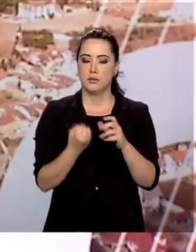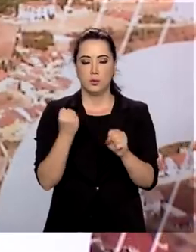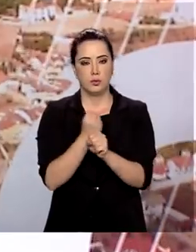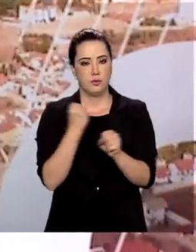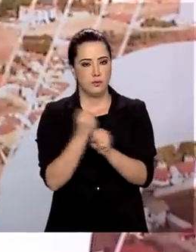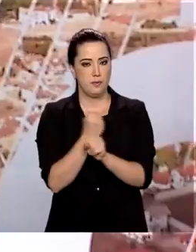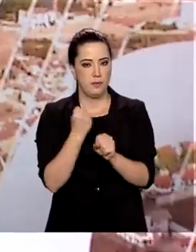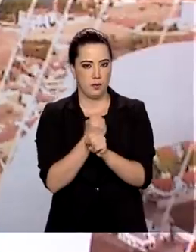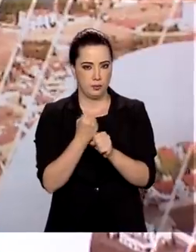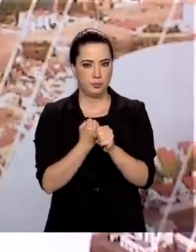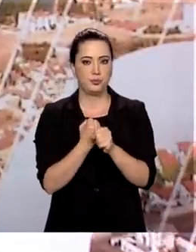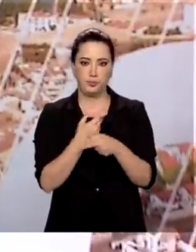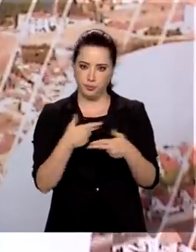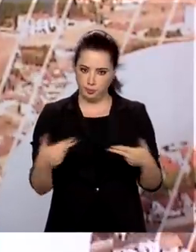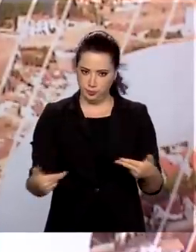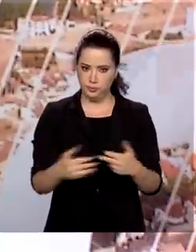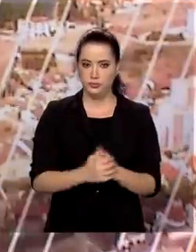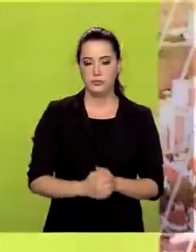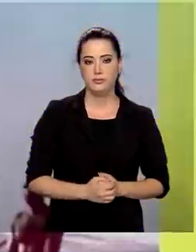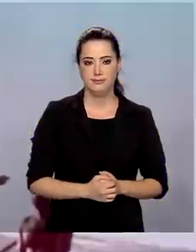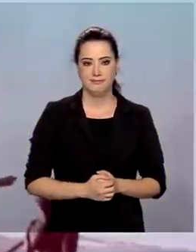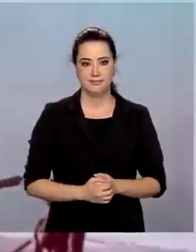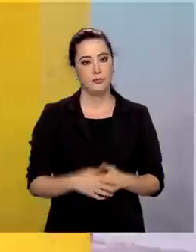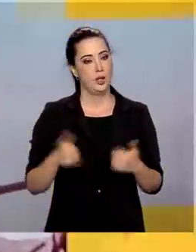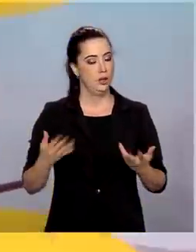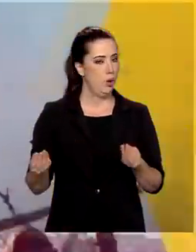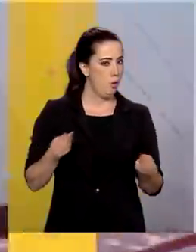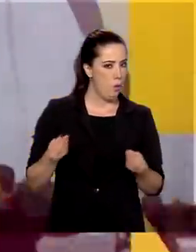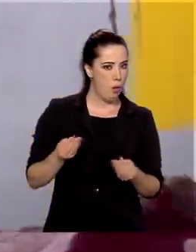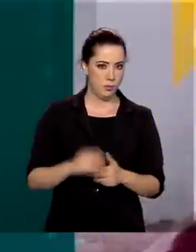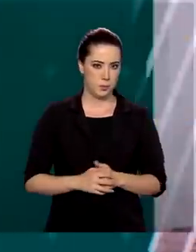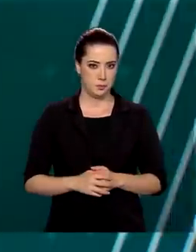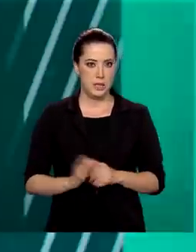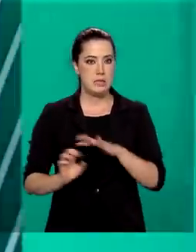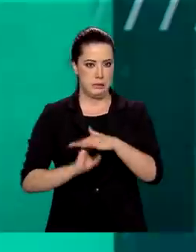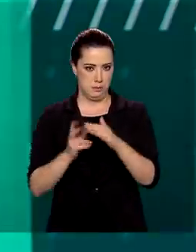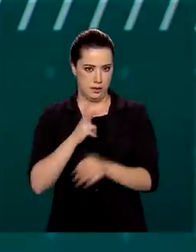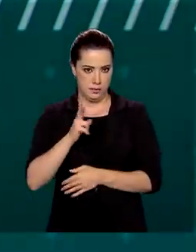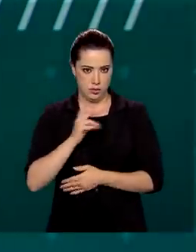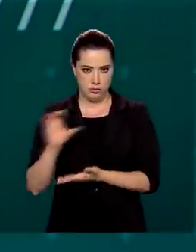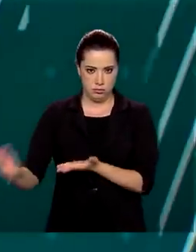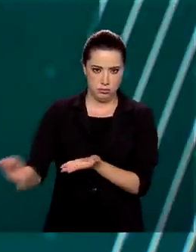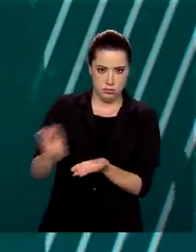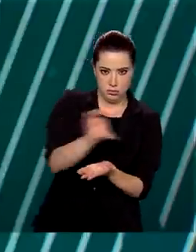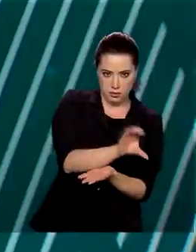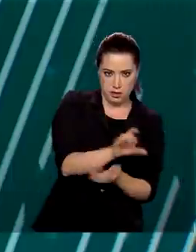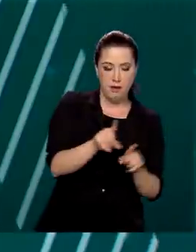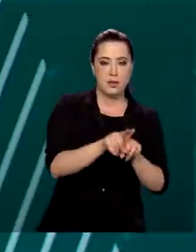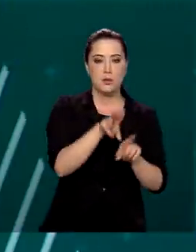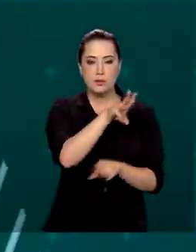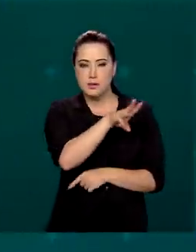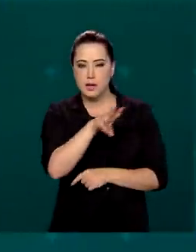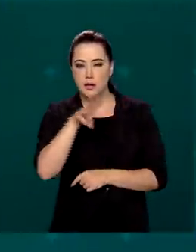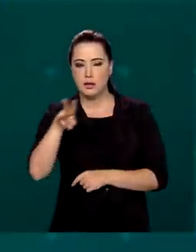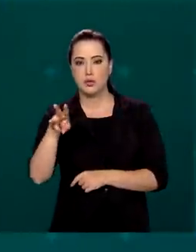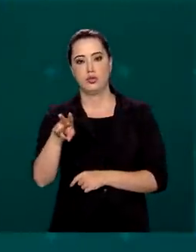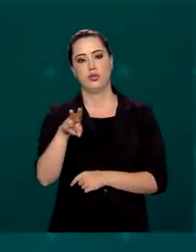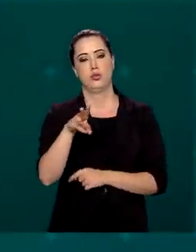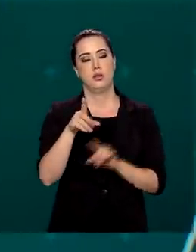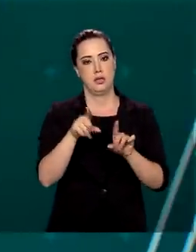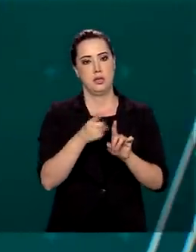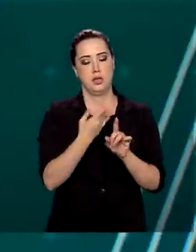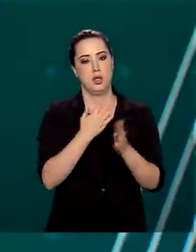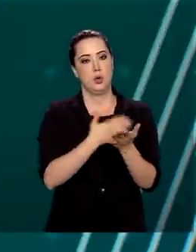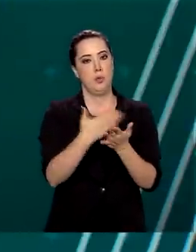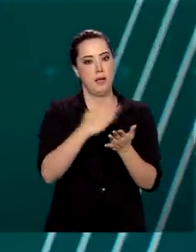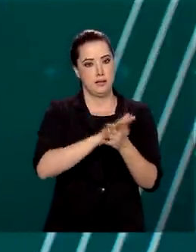Para atrair os investimentos privados, o programa vai contar com a plataforma Águas Brasileiras, que tem previsão